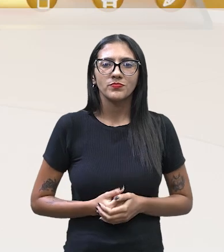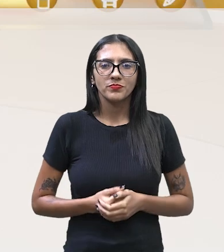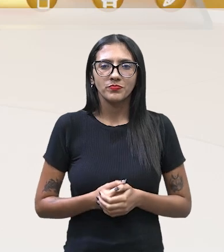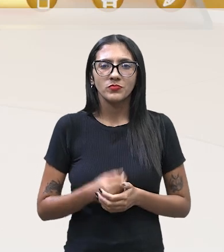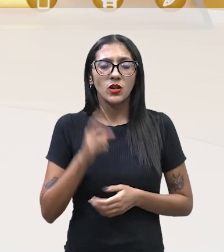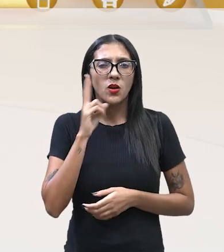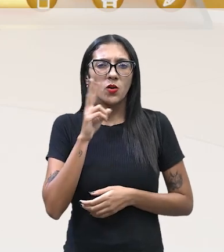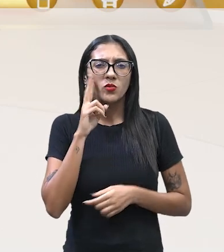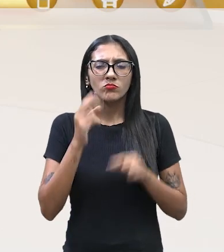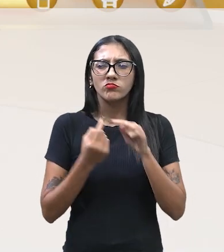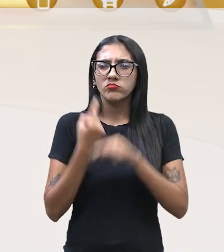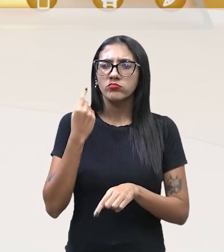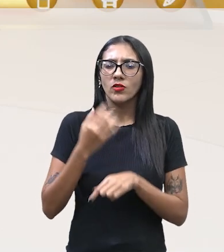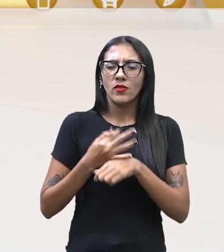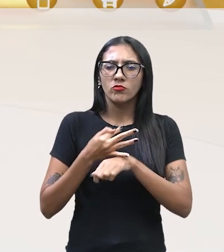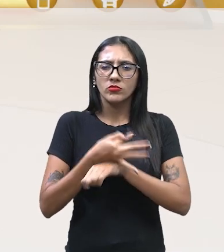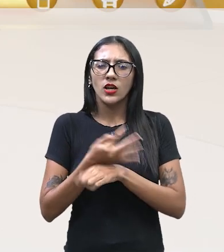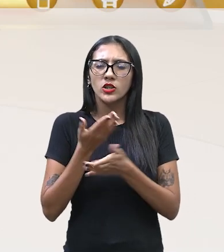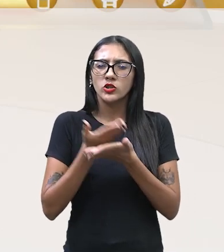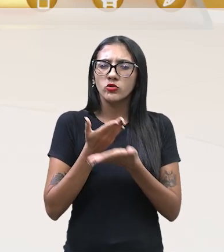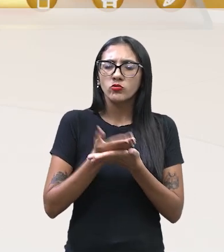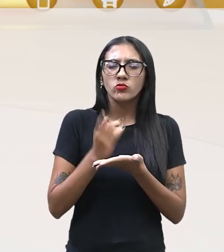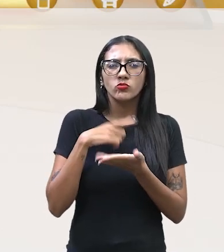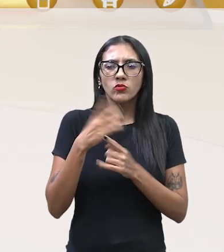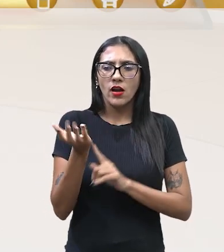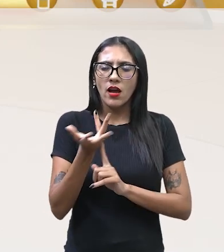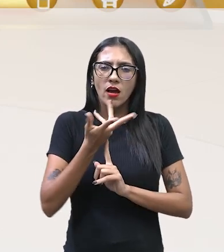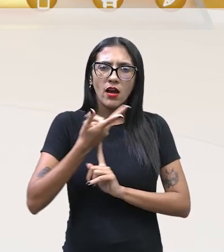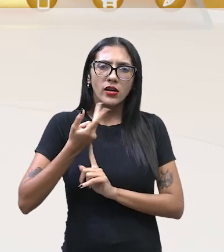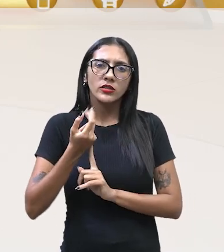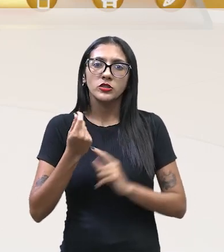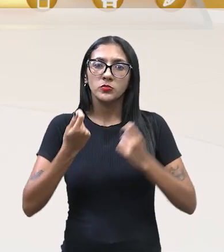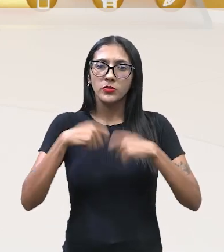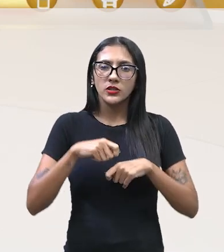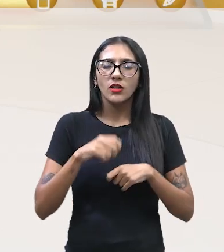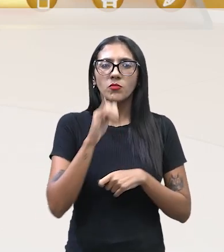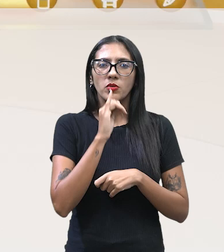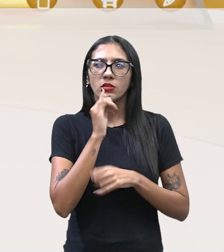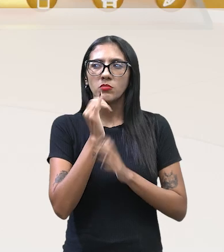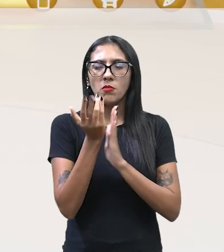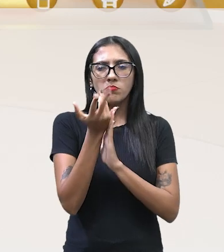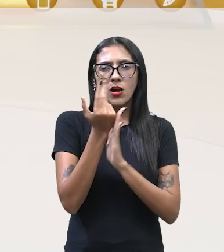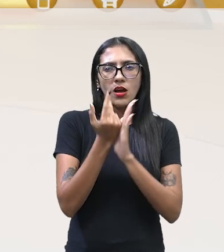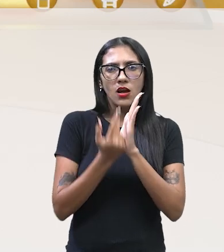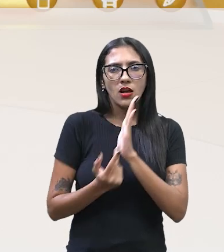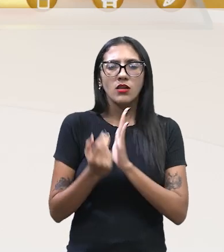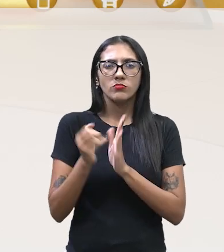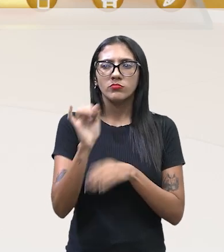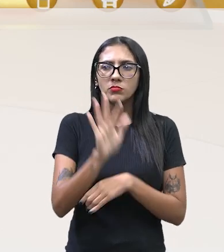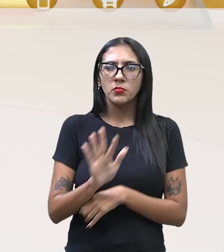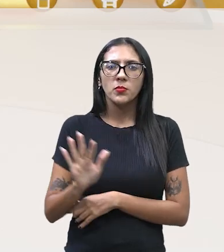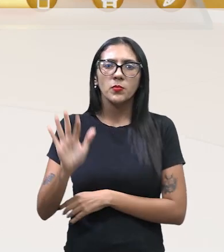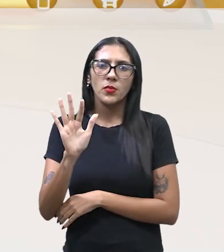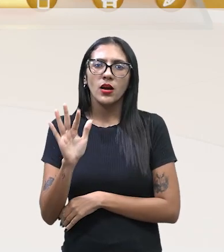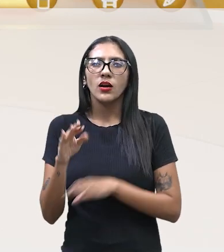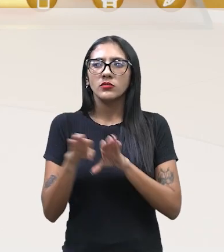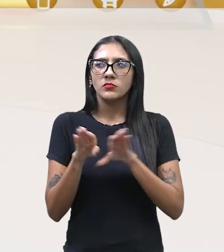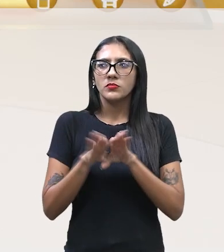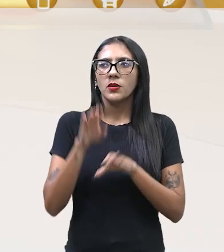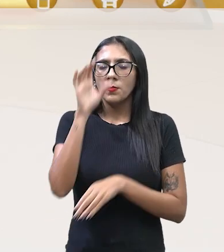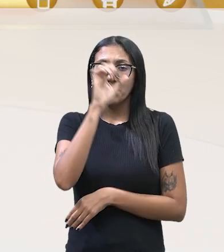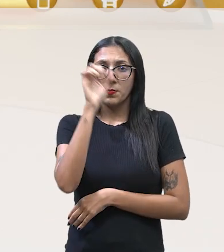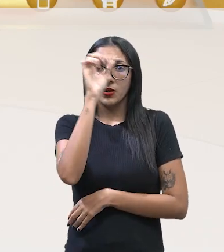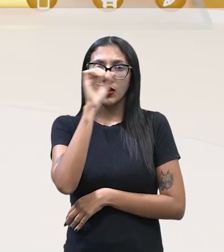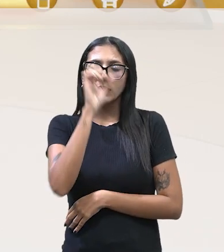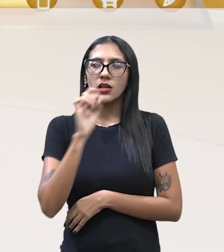que montar. Como eu fiz artes plásticas, nós tínhamos que saber fazer um cartaz. Olha... E aprender a fazer um cartaz,